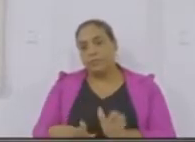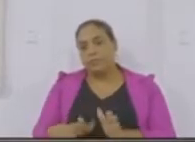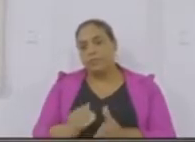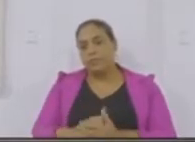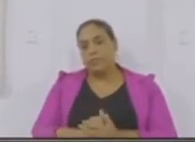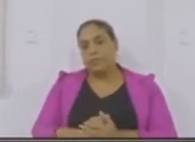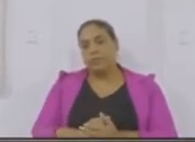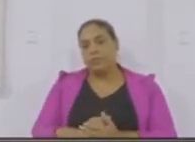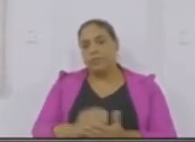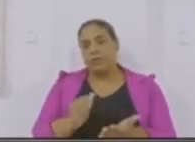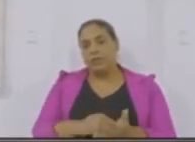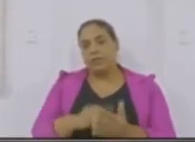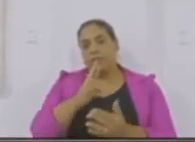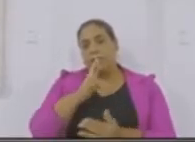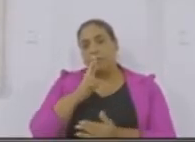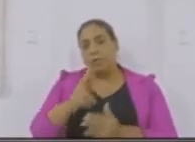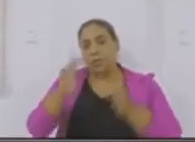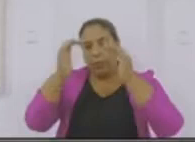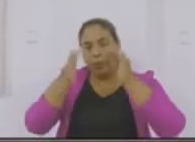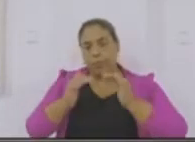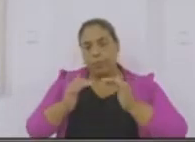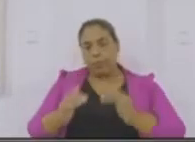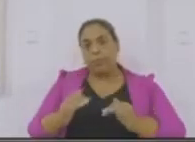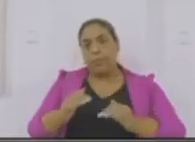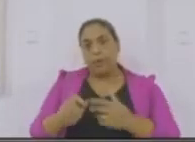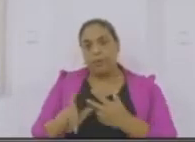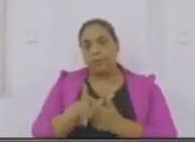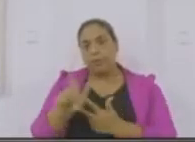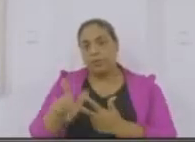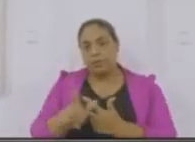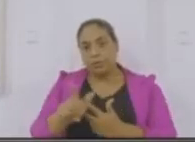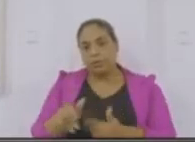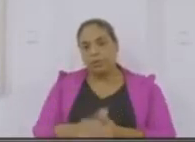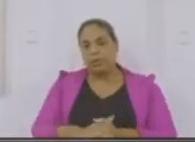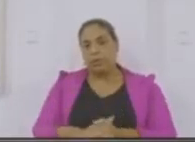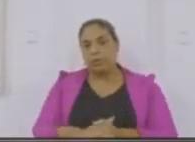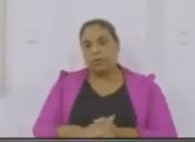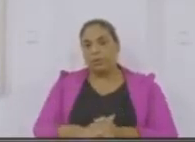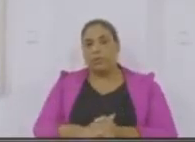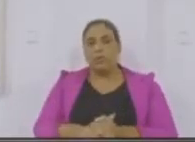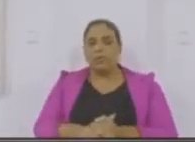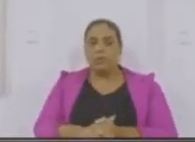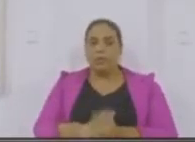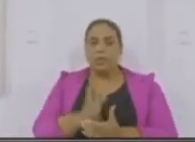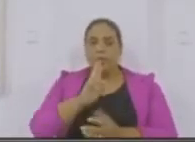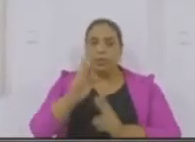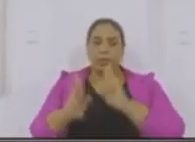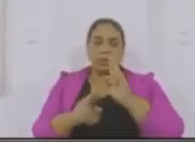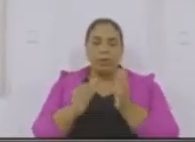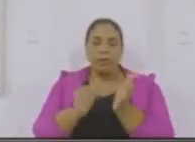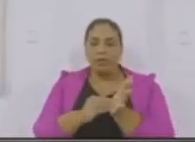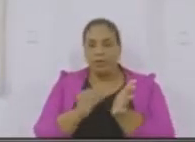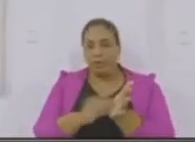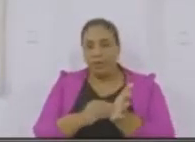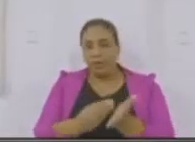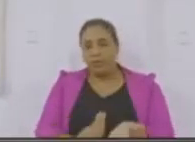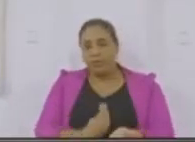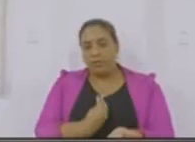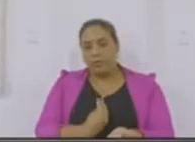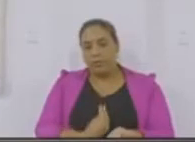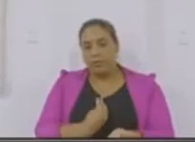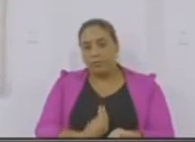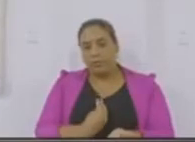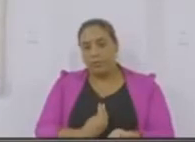foi respondido em uma total falta de respeito com o legislativo, não mandando sequer aquelas respostas que não respondem. Vivendo em um regime